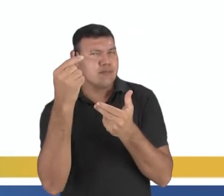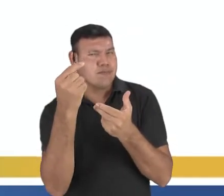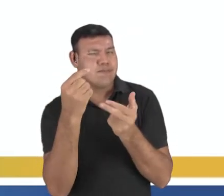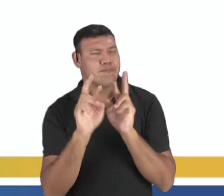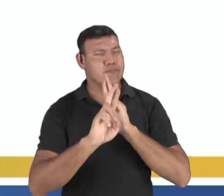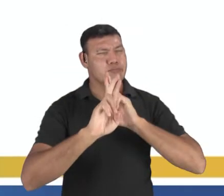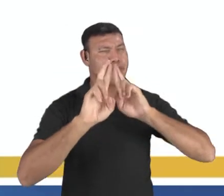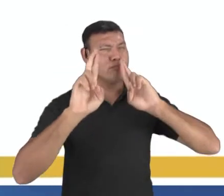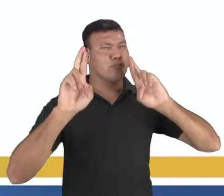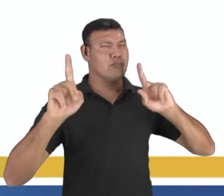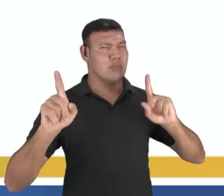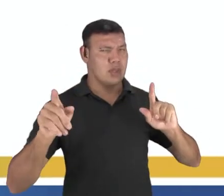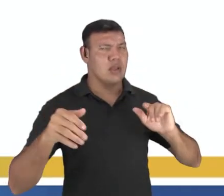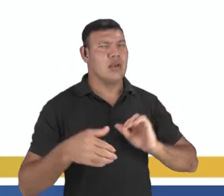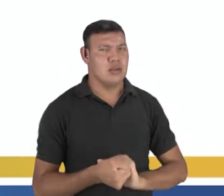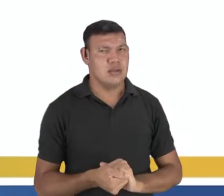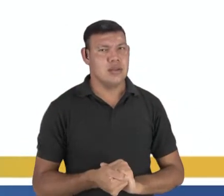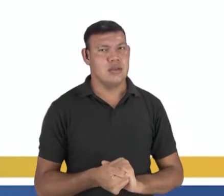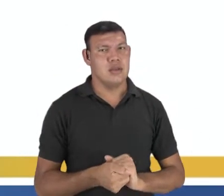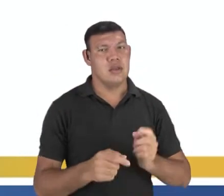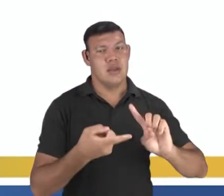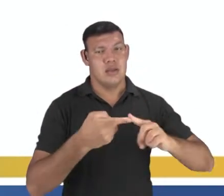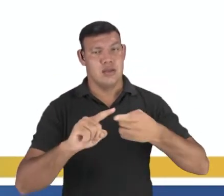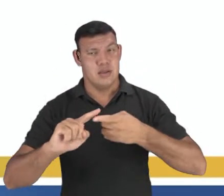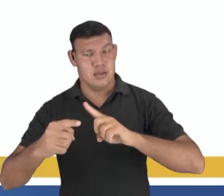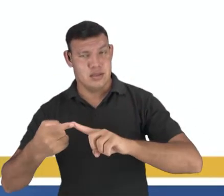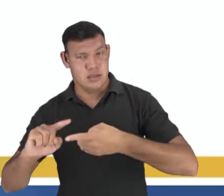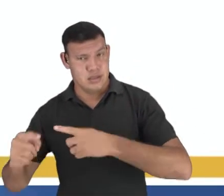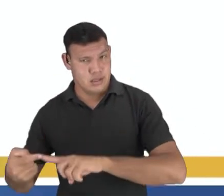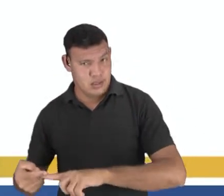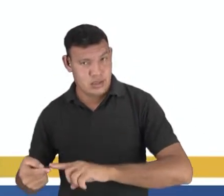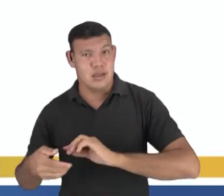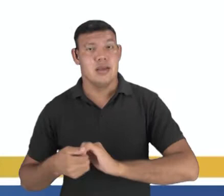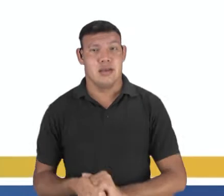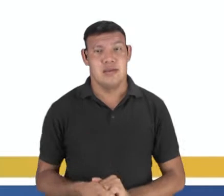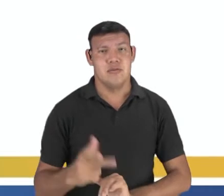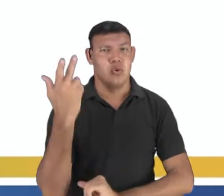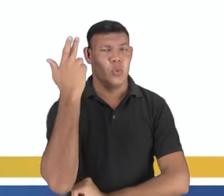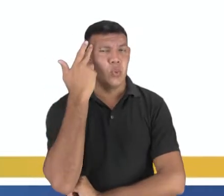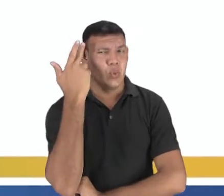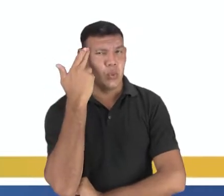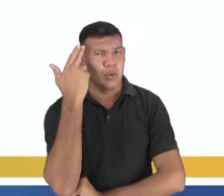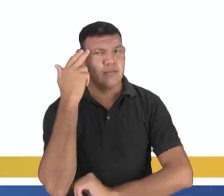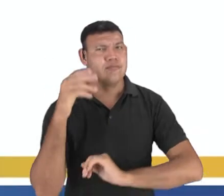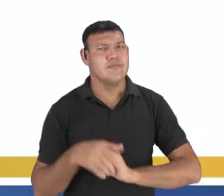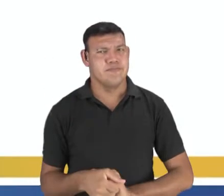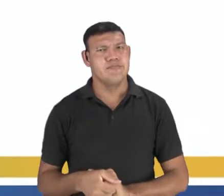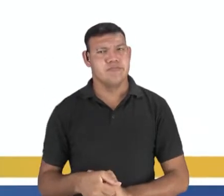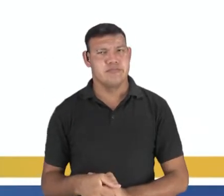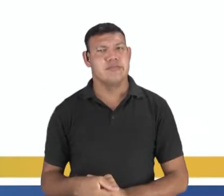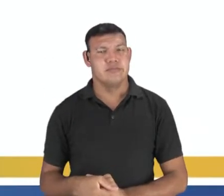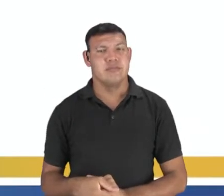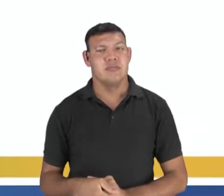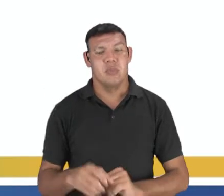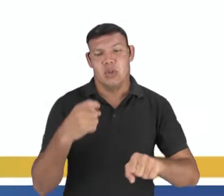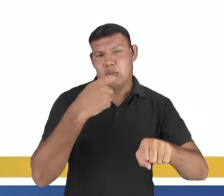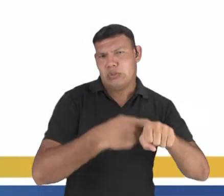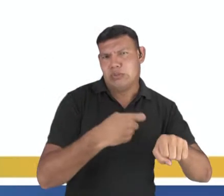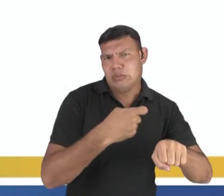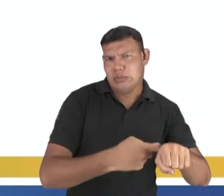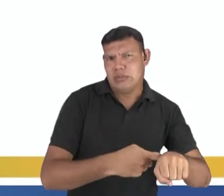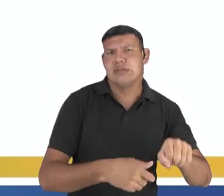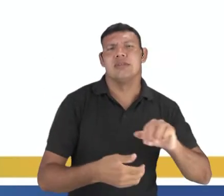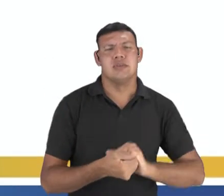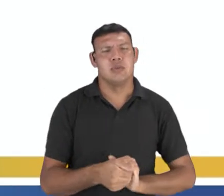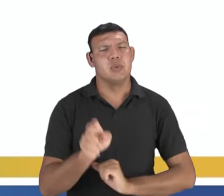diferenciação entre materiais naturais, uns são duros